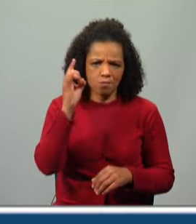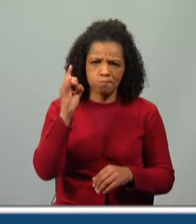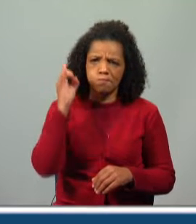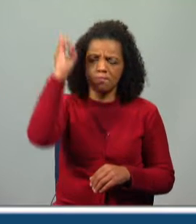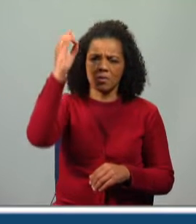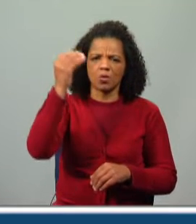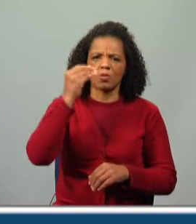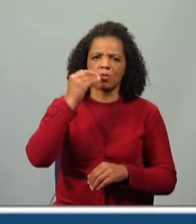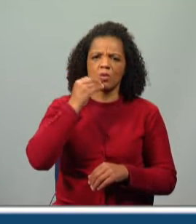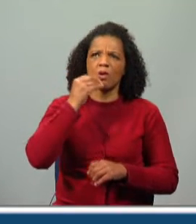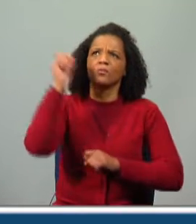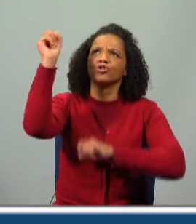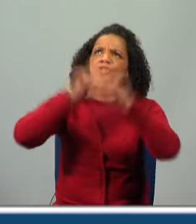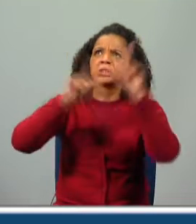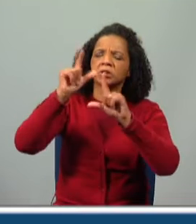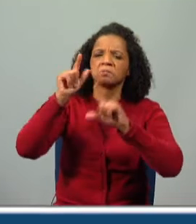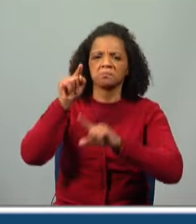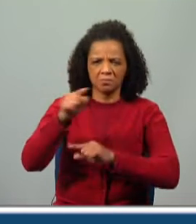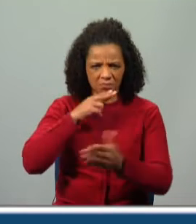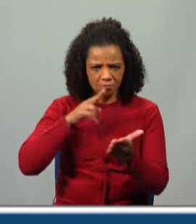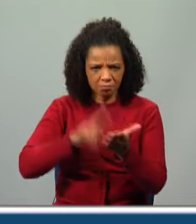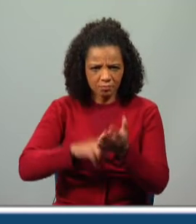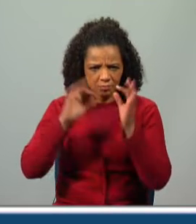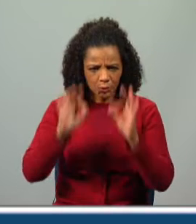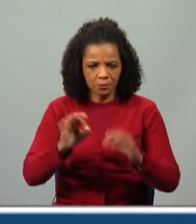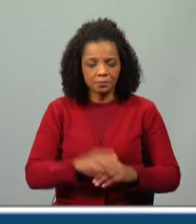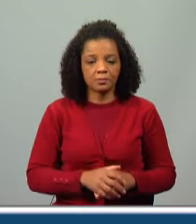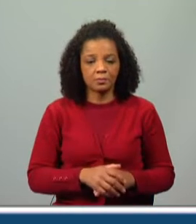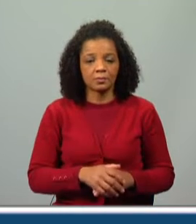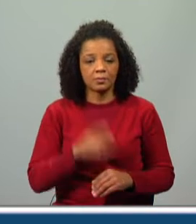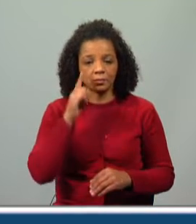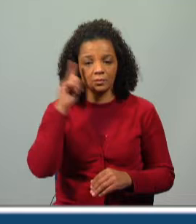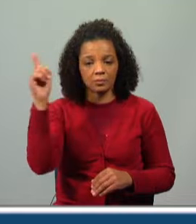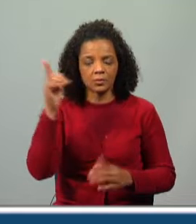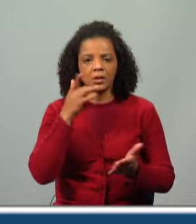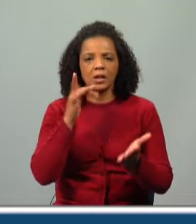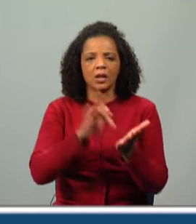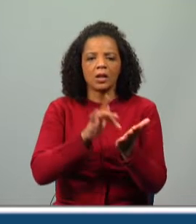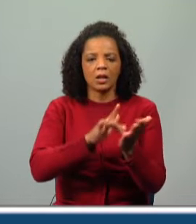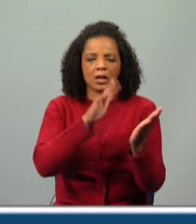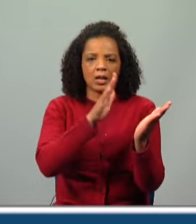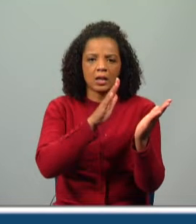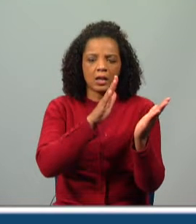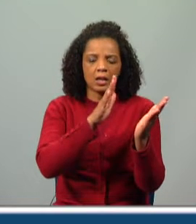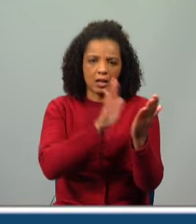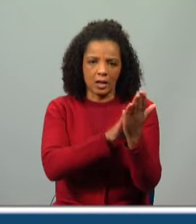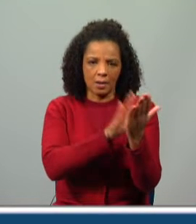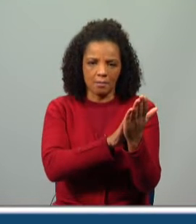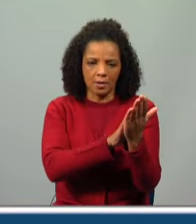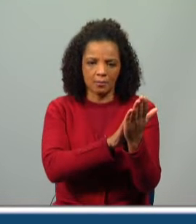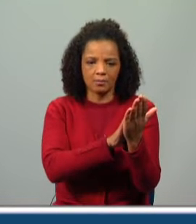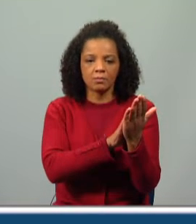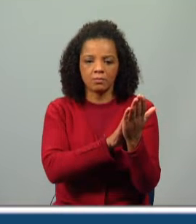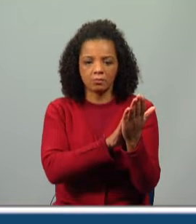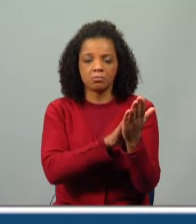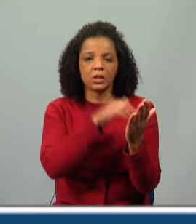para conseguir chegar às estrelas. Será que assim era? Então, aqui temos a capa deste livro. O fundo da